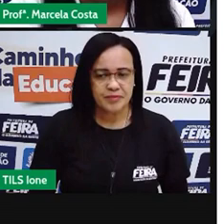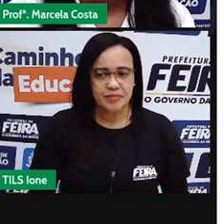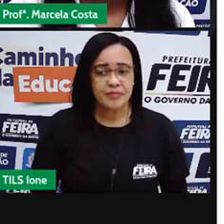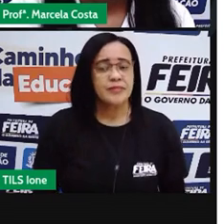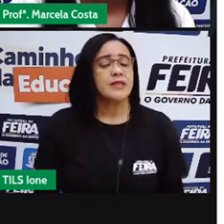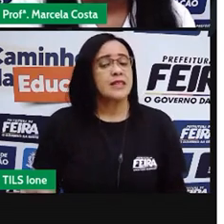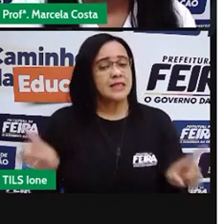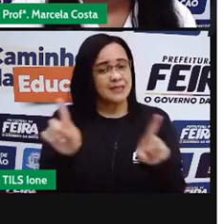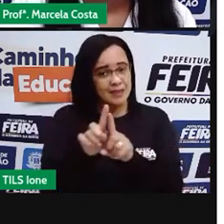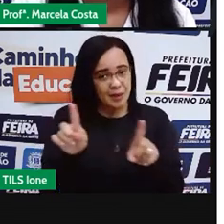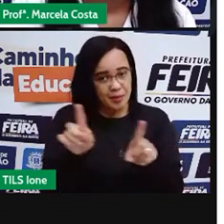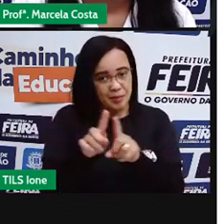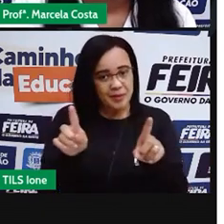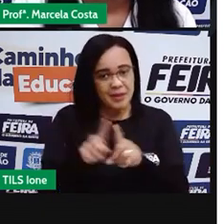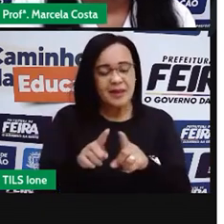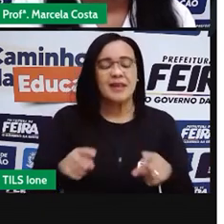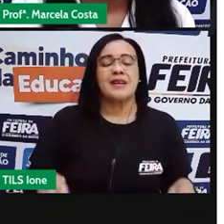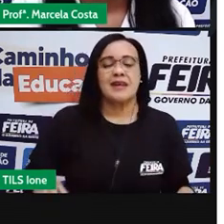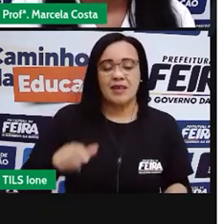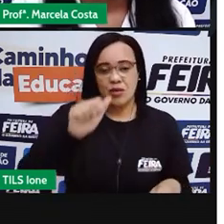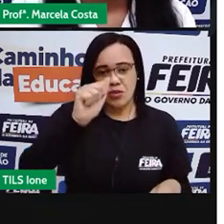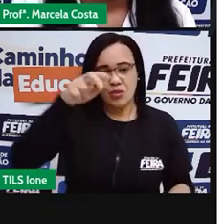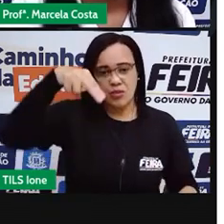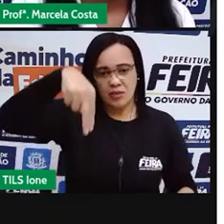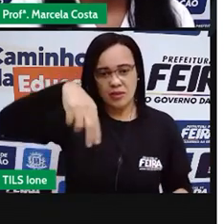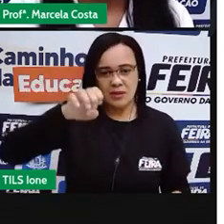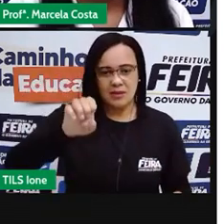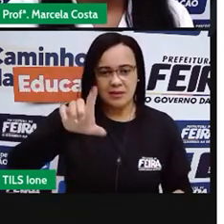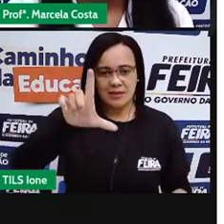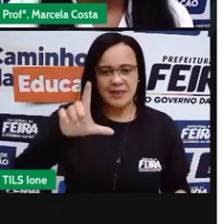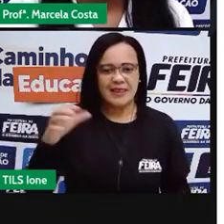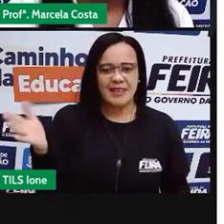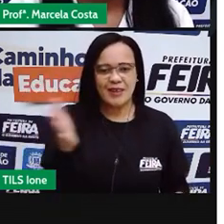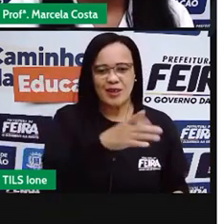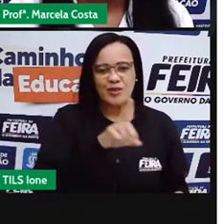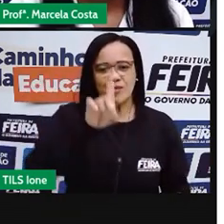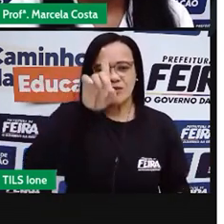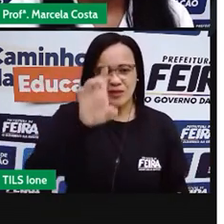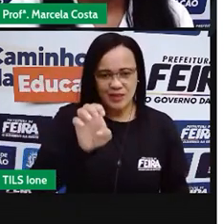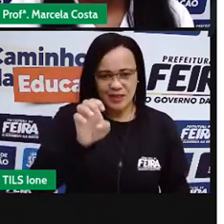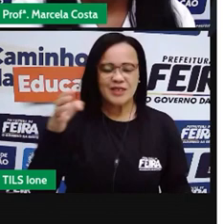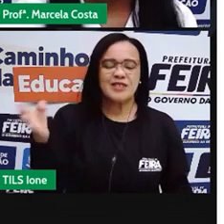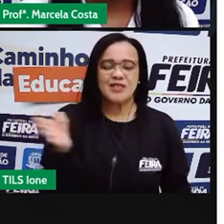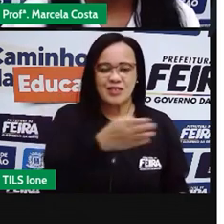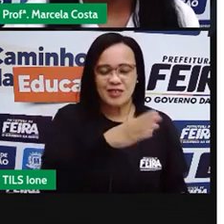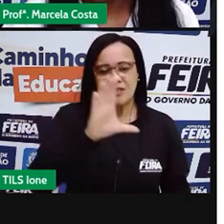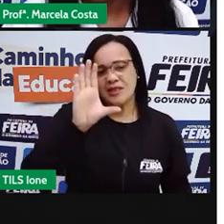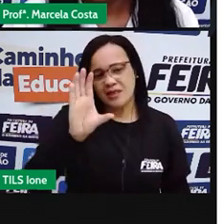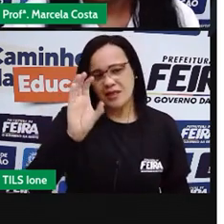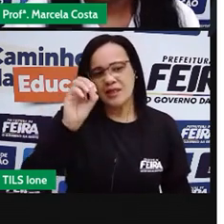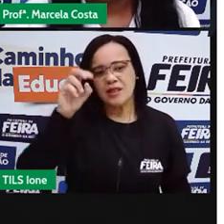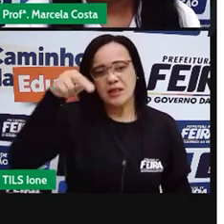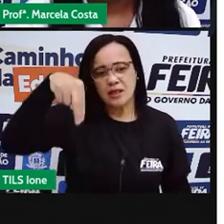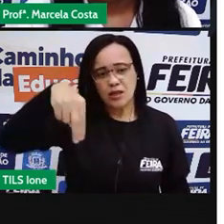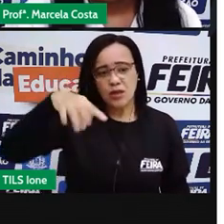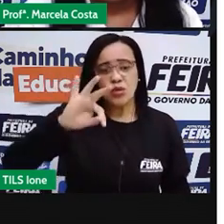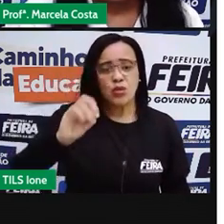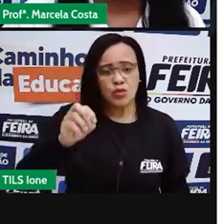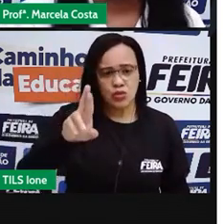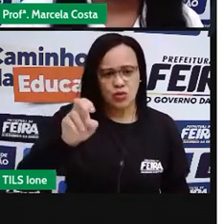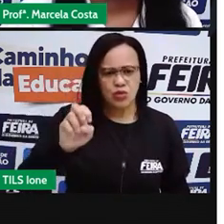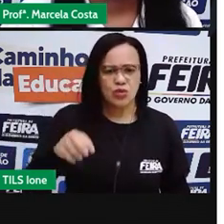Getúlio Vargas.